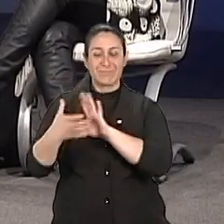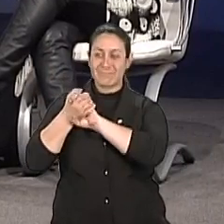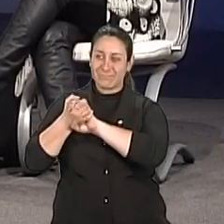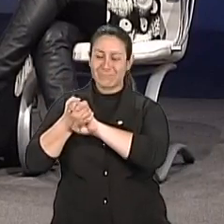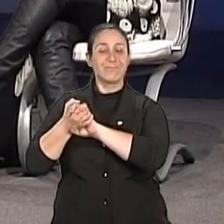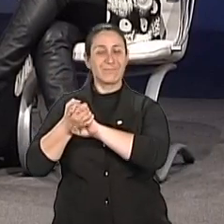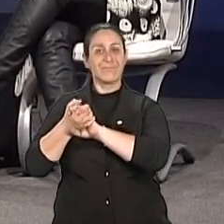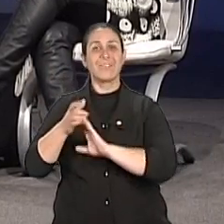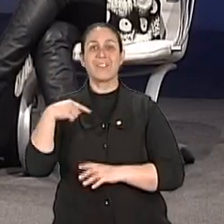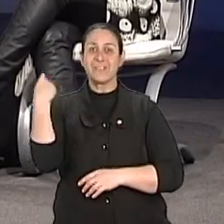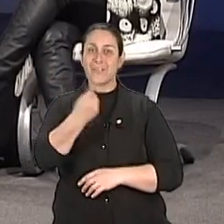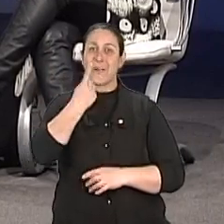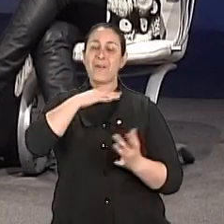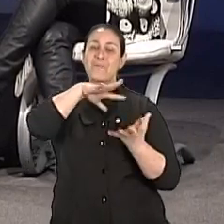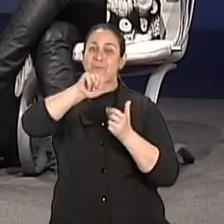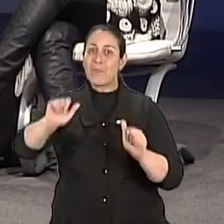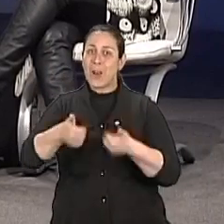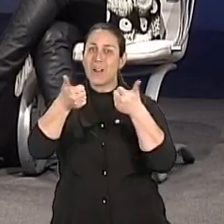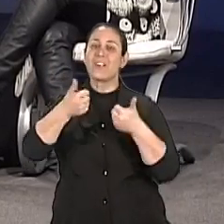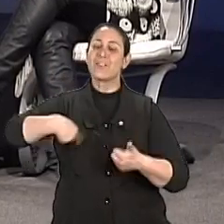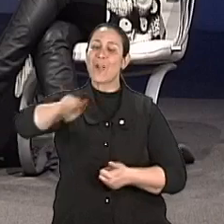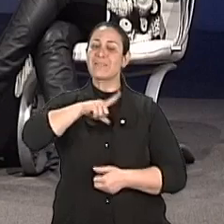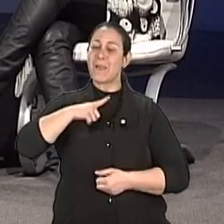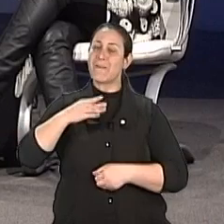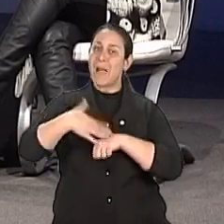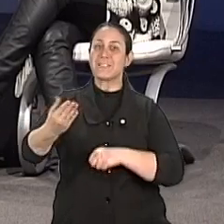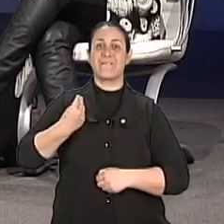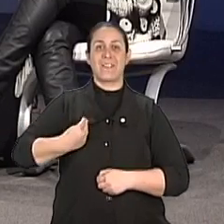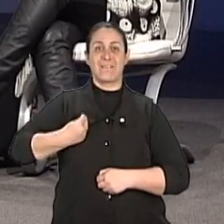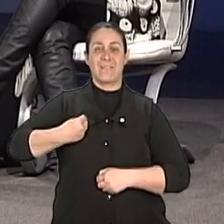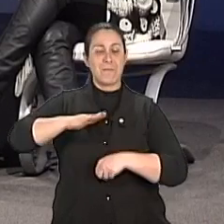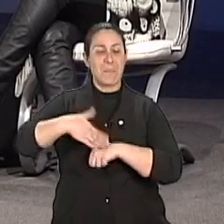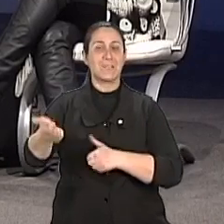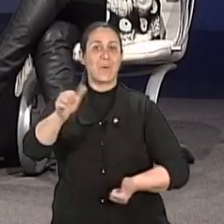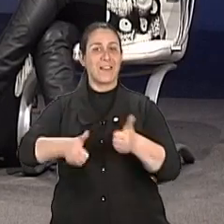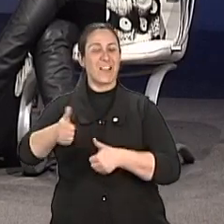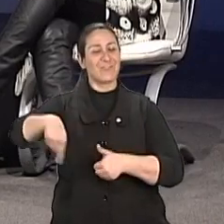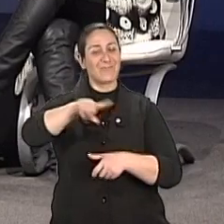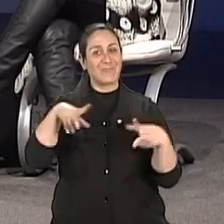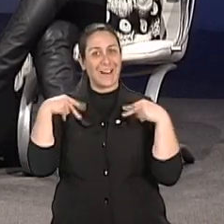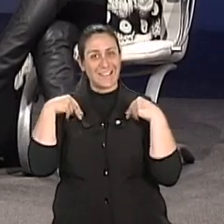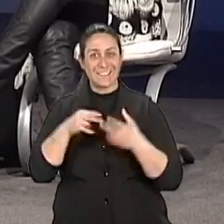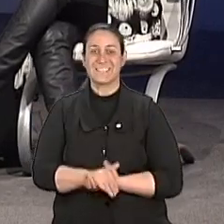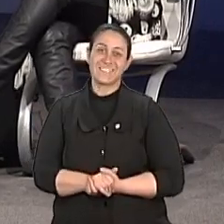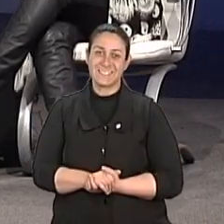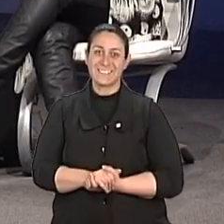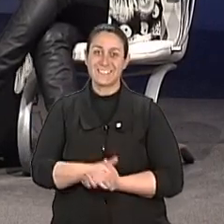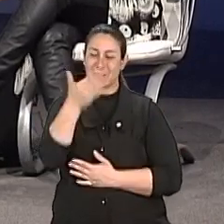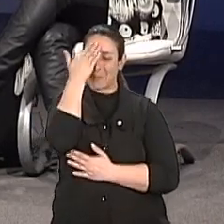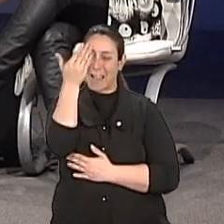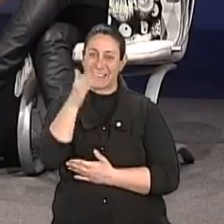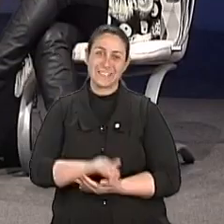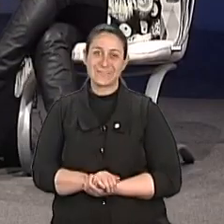certeza, o mundo fica bem melhor e a gente tem mais vida com mais qualidade. É isso que a gente quer. Obrigada,